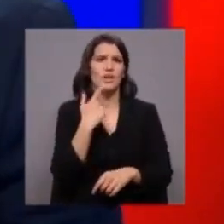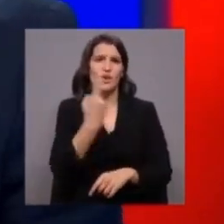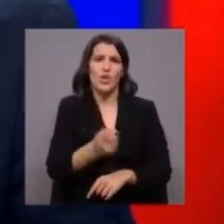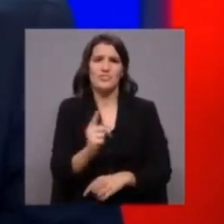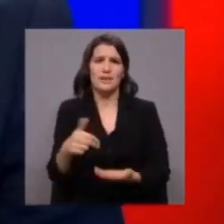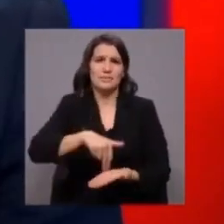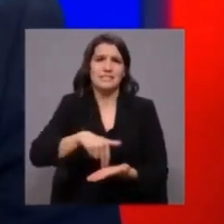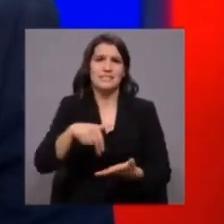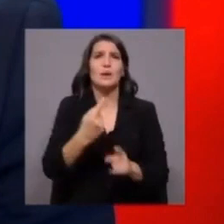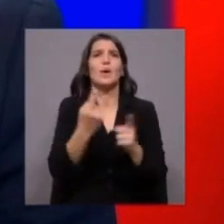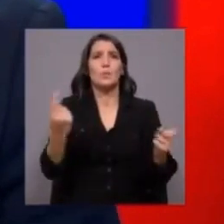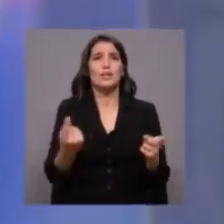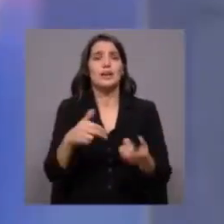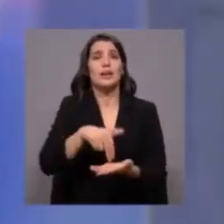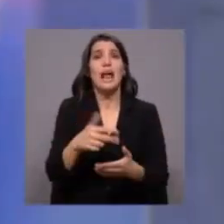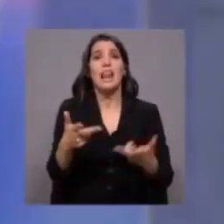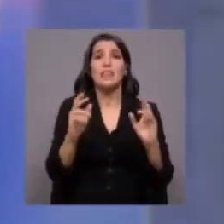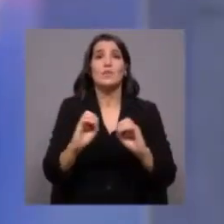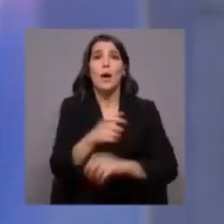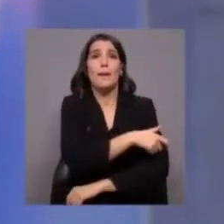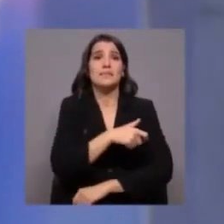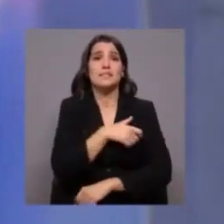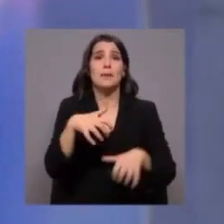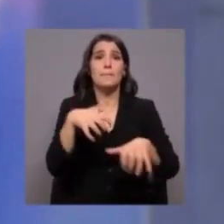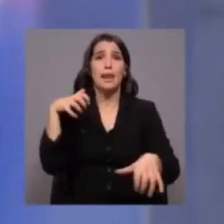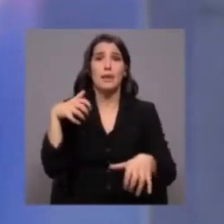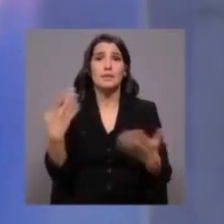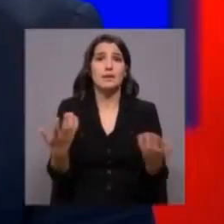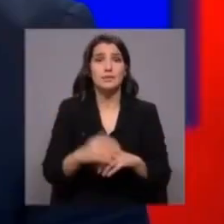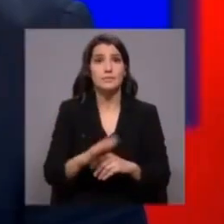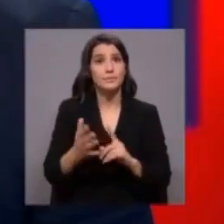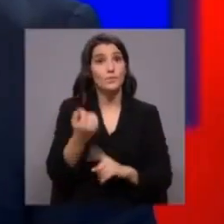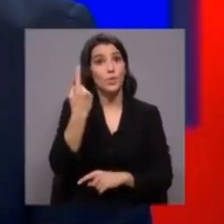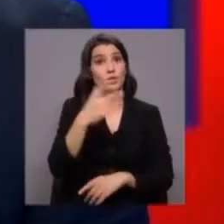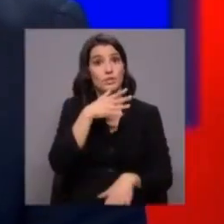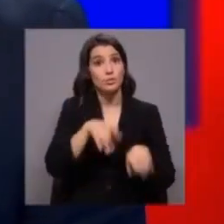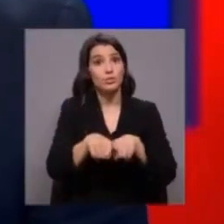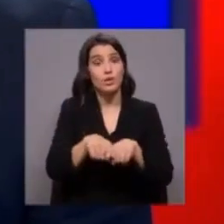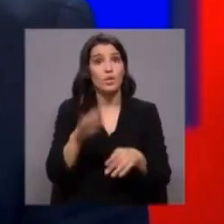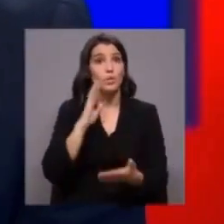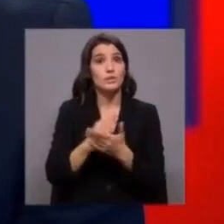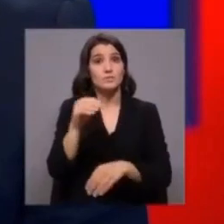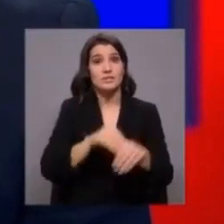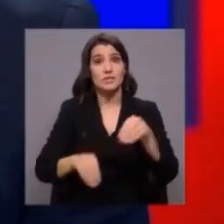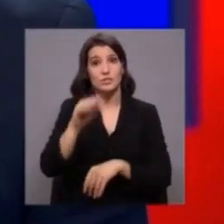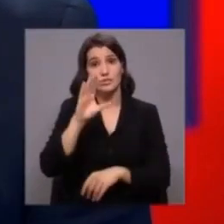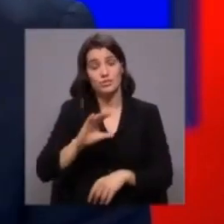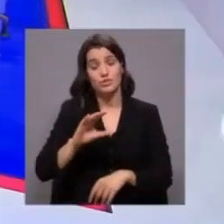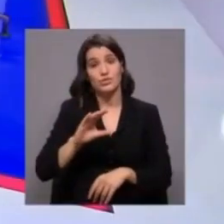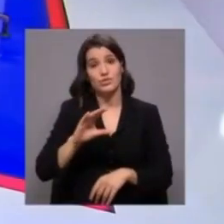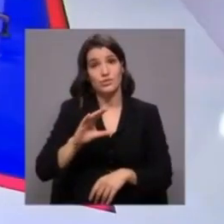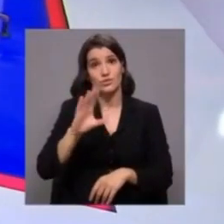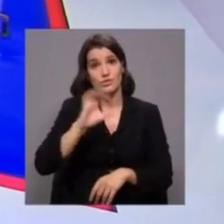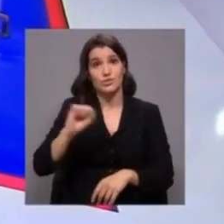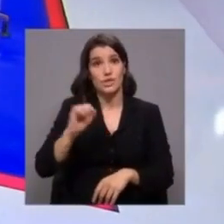para começar, e não devia estar aqui porquê? Primeiro porque o livro não tem representação parlamentar. Mas o livro conseguiu eleger muito par nas últimas eleições legislativas. Primeiro não tem representação